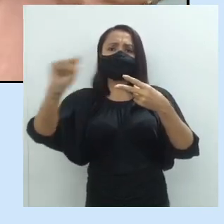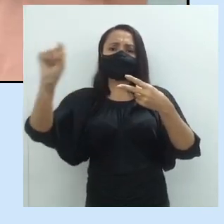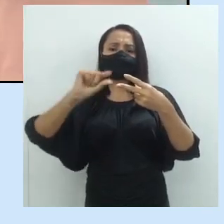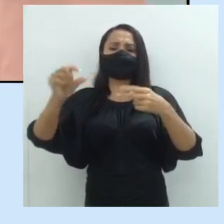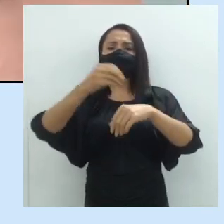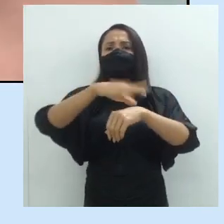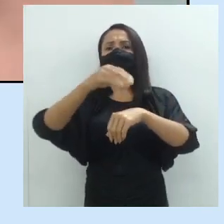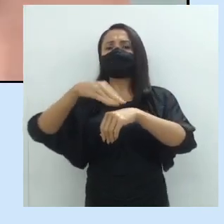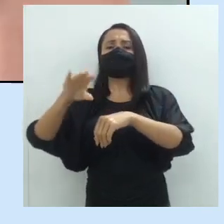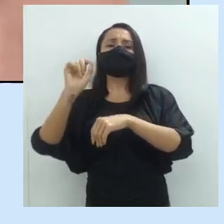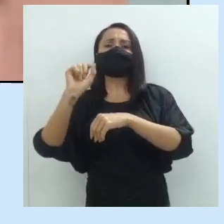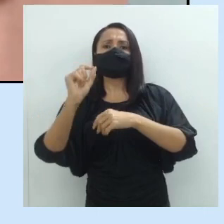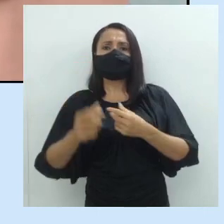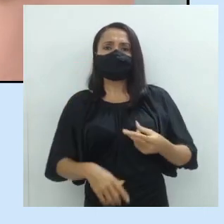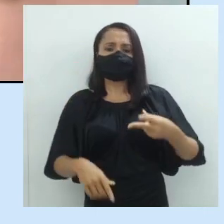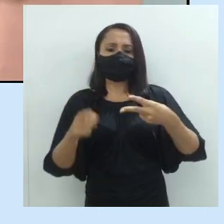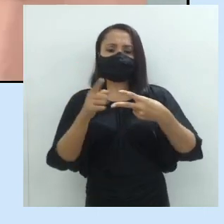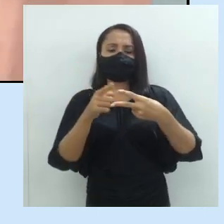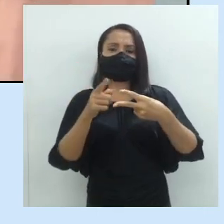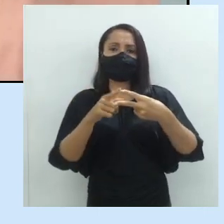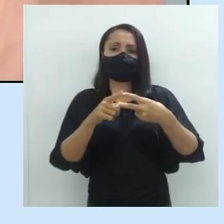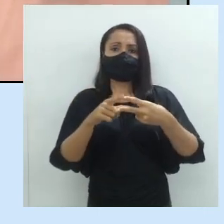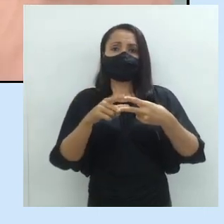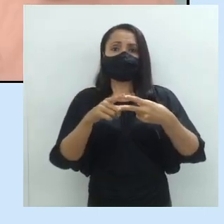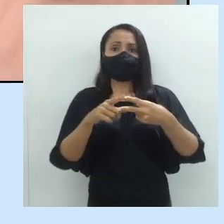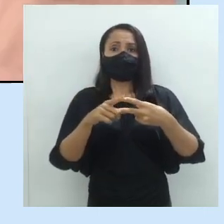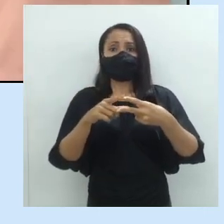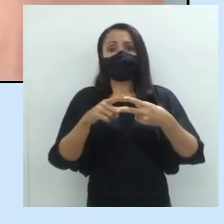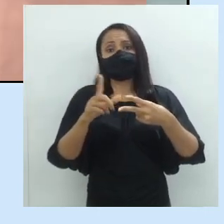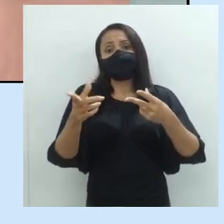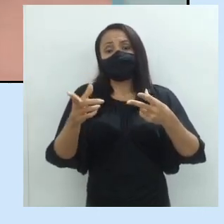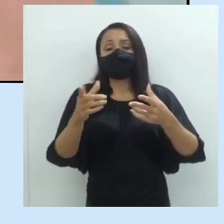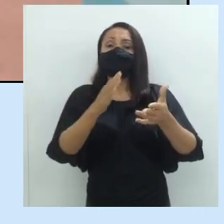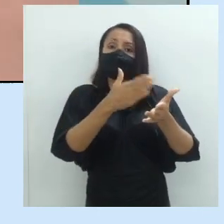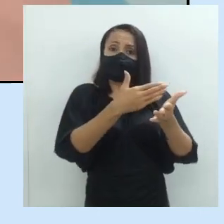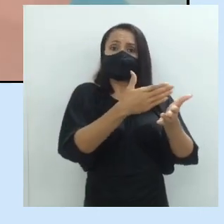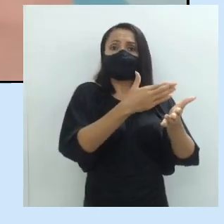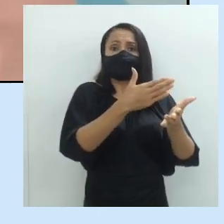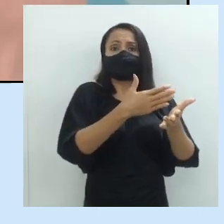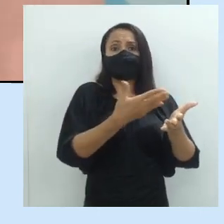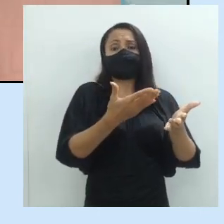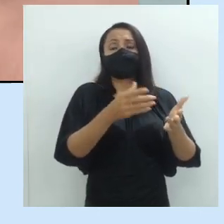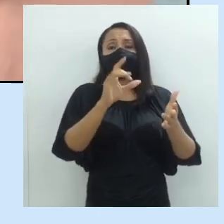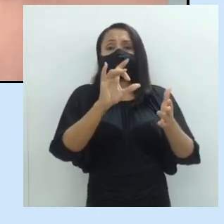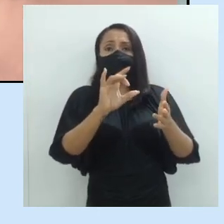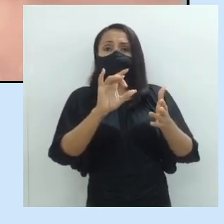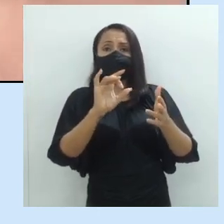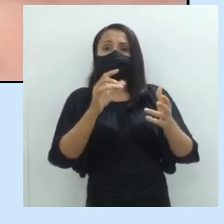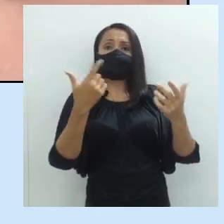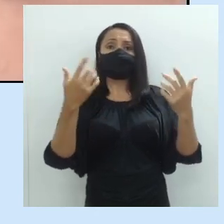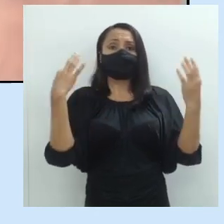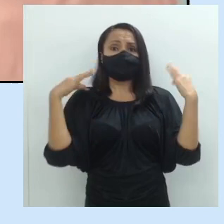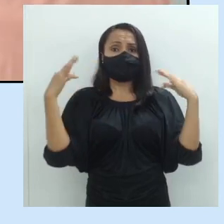dela? Na primeira, apesar de o caderno ser para turistas, não vamos aumentar o preço. Vamos ver.